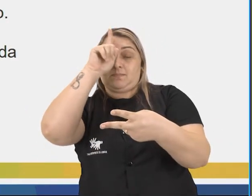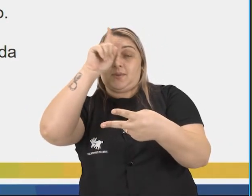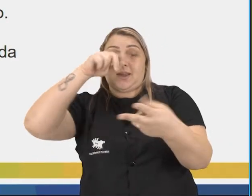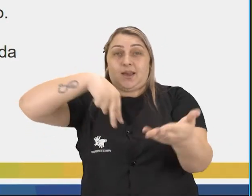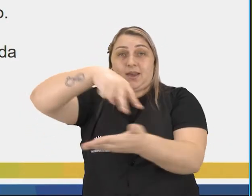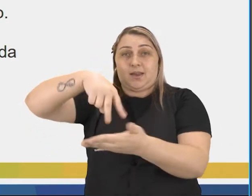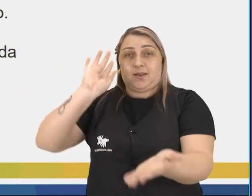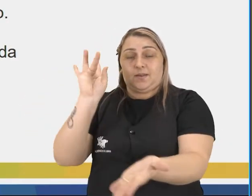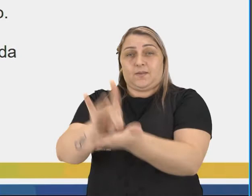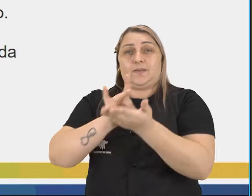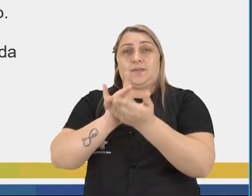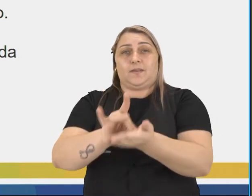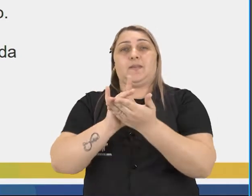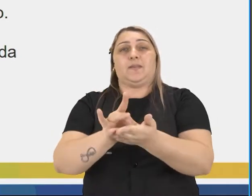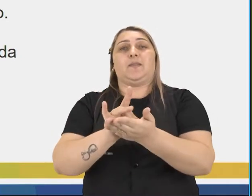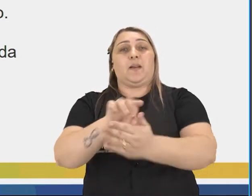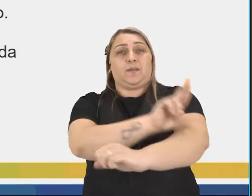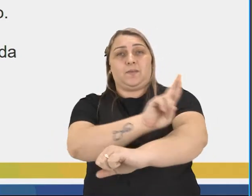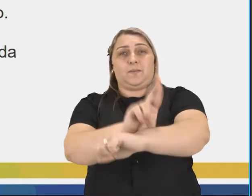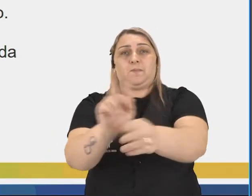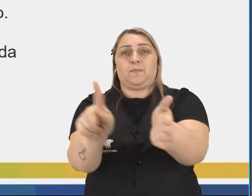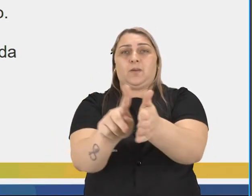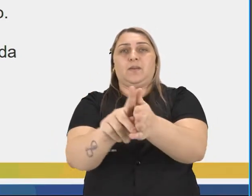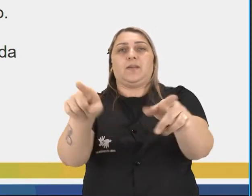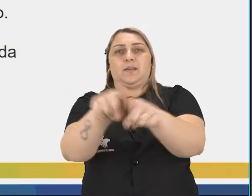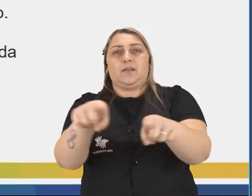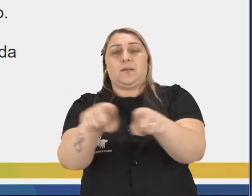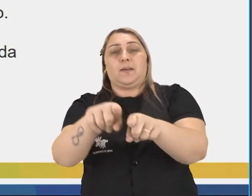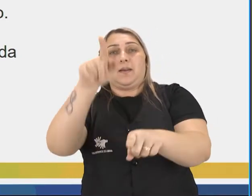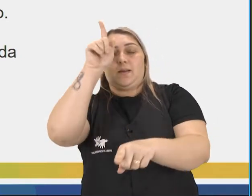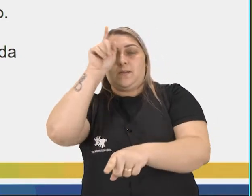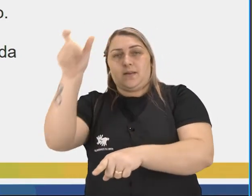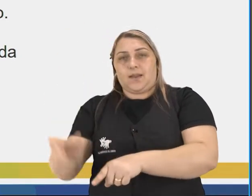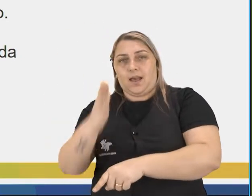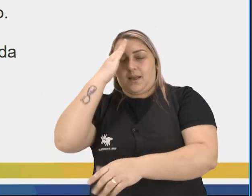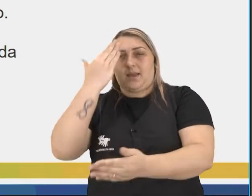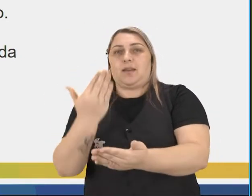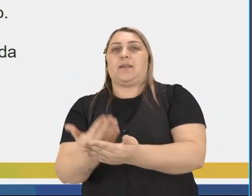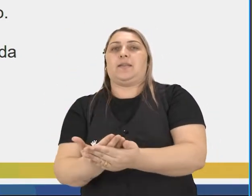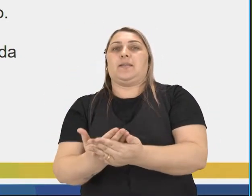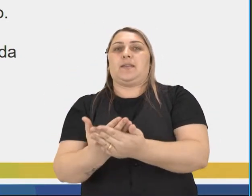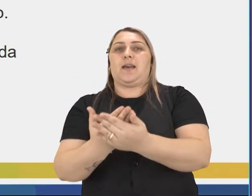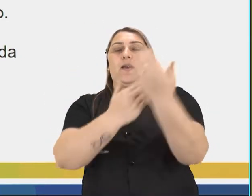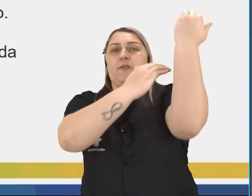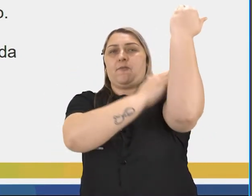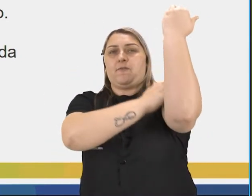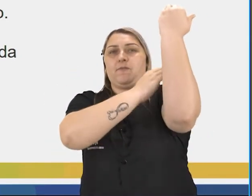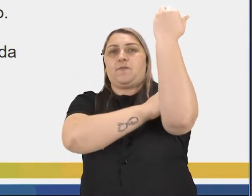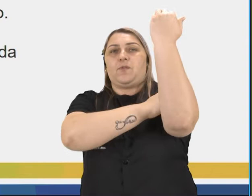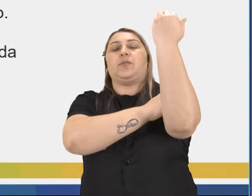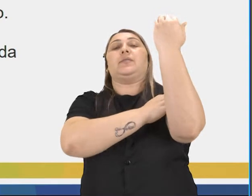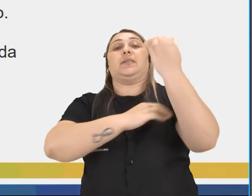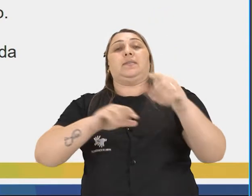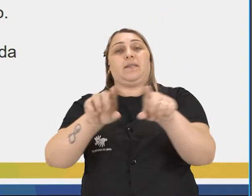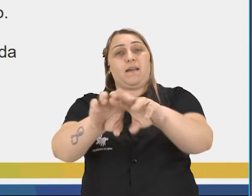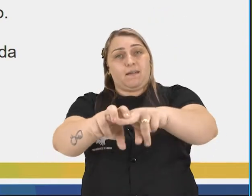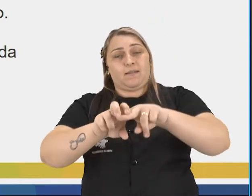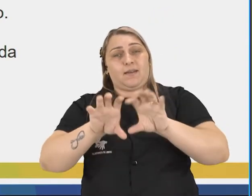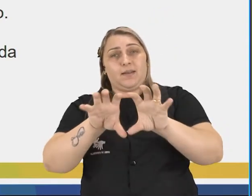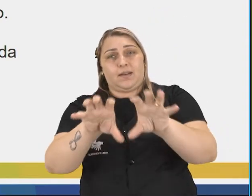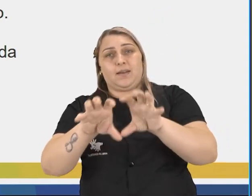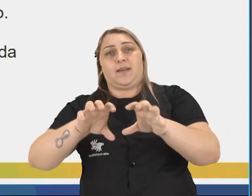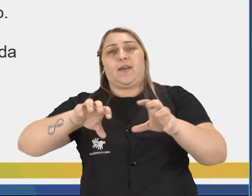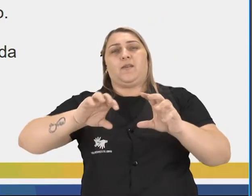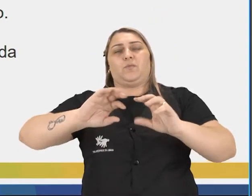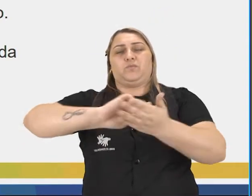a dança originou-se de rituais religiosos. Os gregos acreditavam no seu poder mágico. Assim, vários deuses